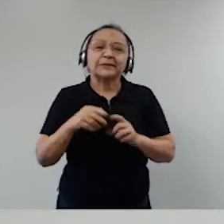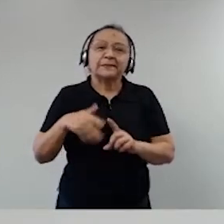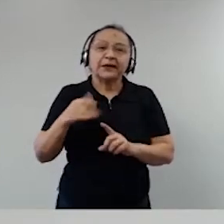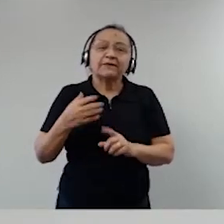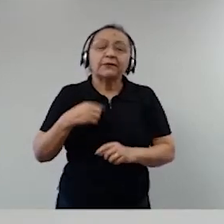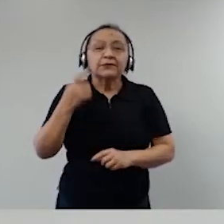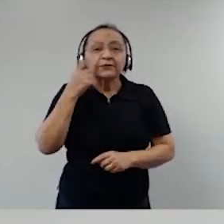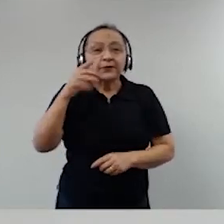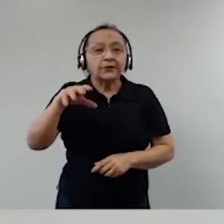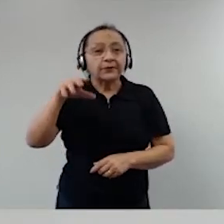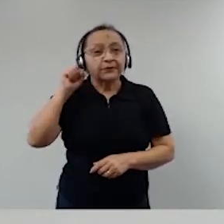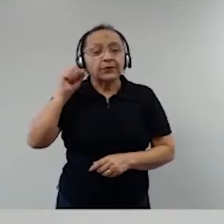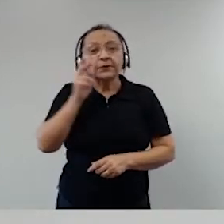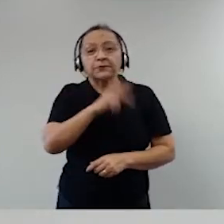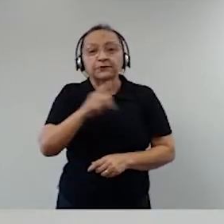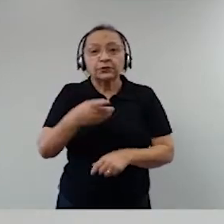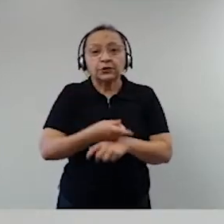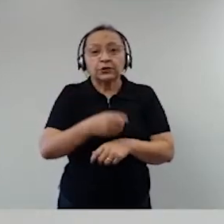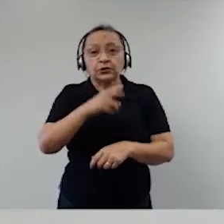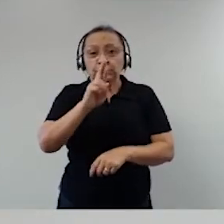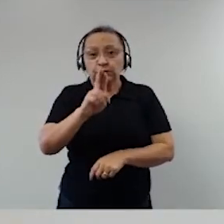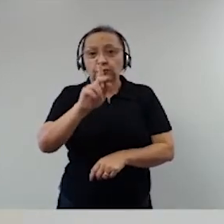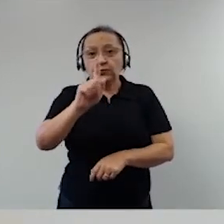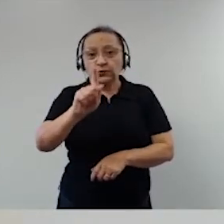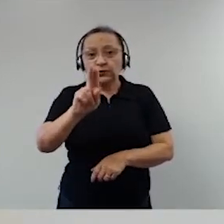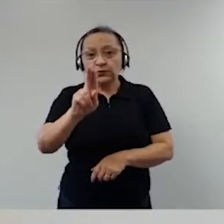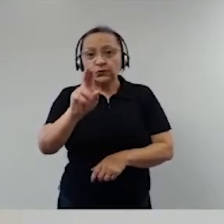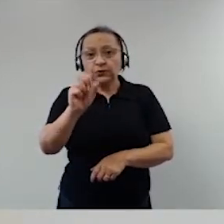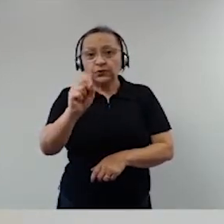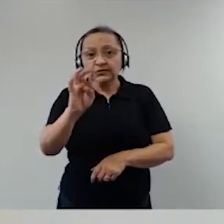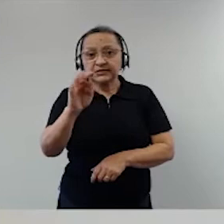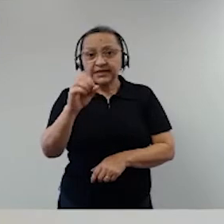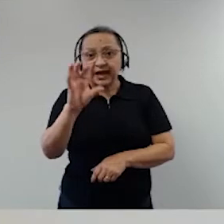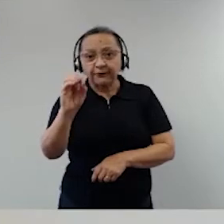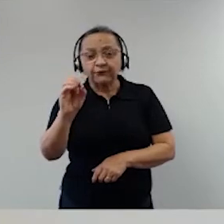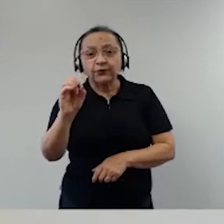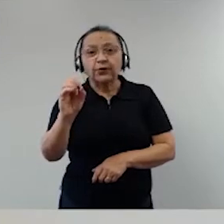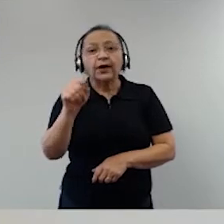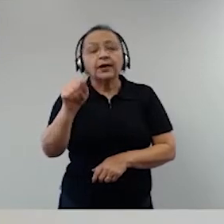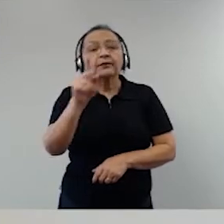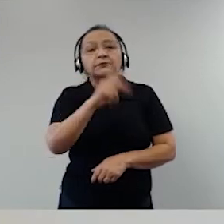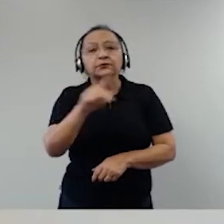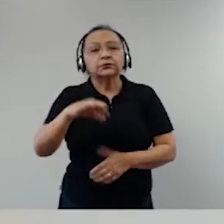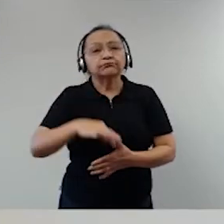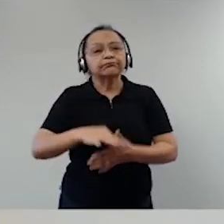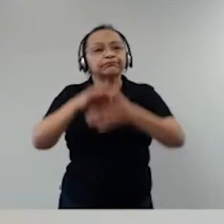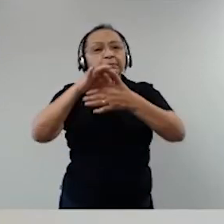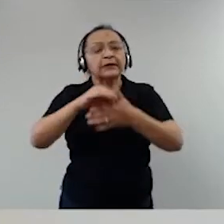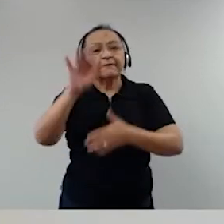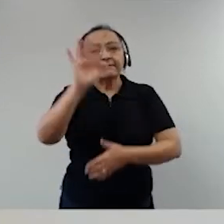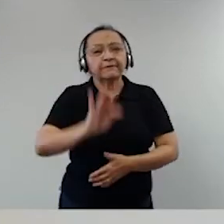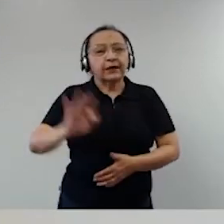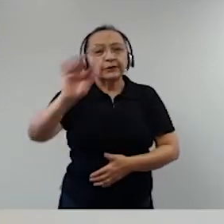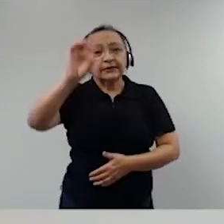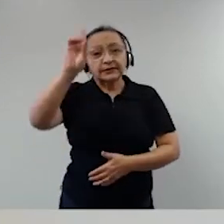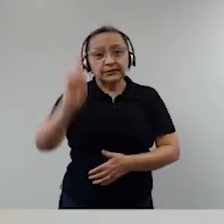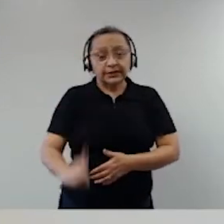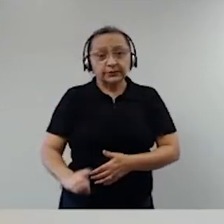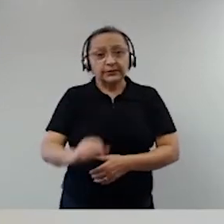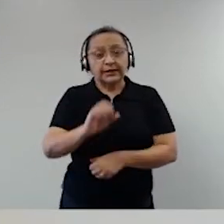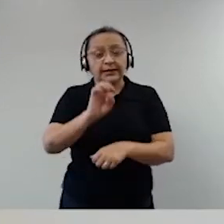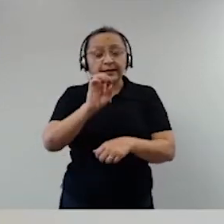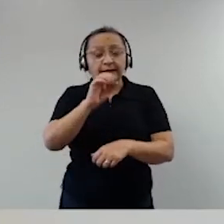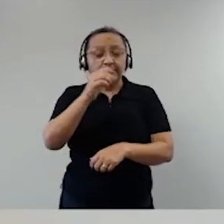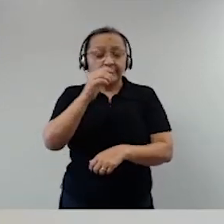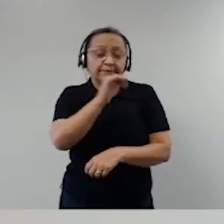ouvir o professor doutor Gustavo Bineboim, que é professor titular da Faculdade de Direito da UERJ,